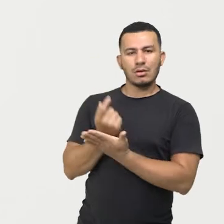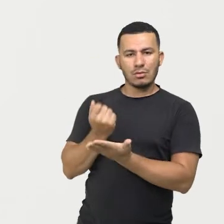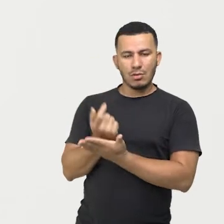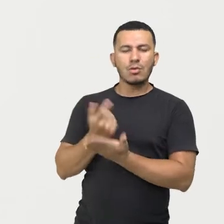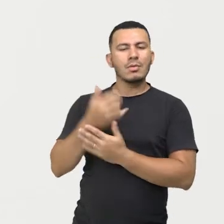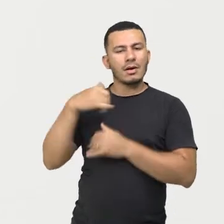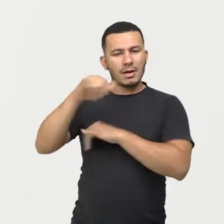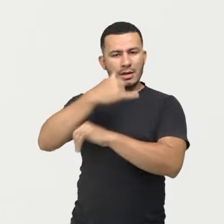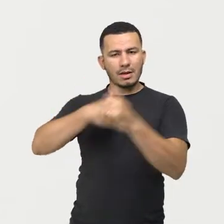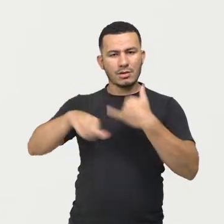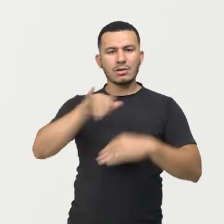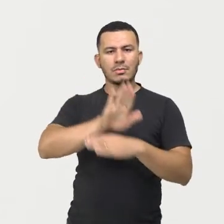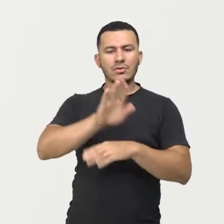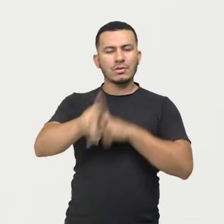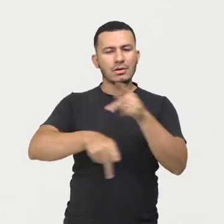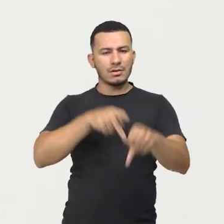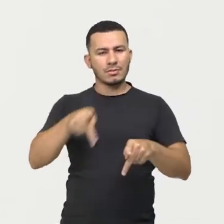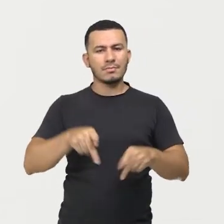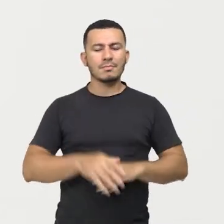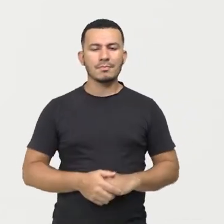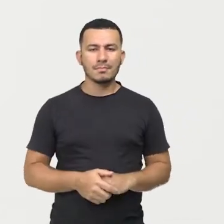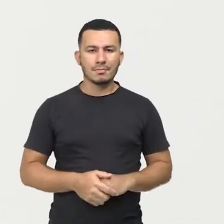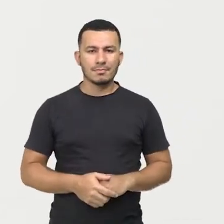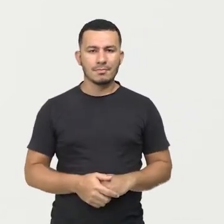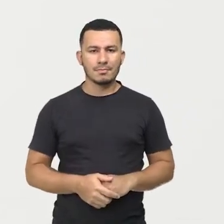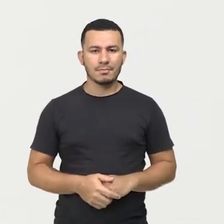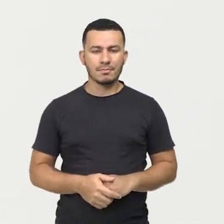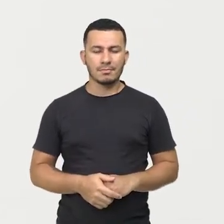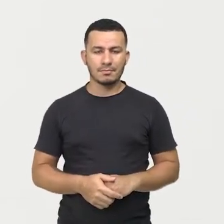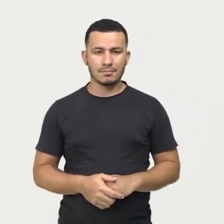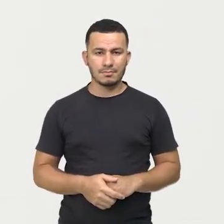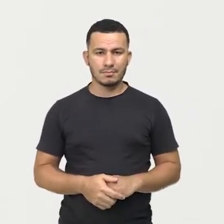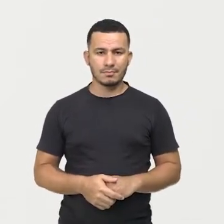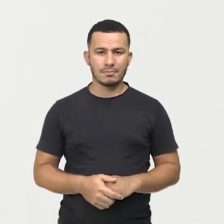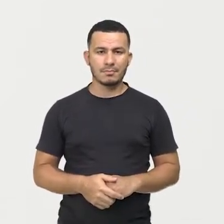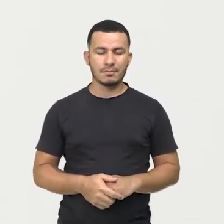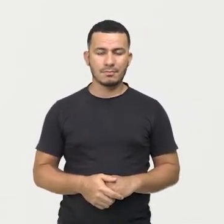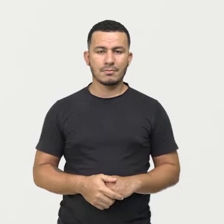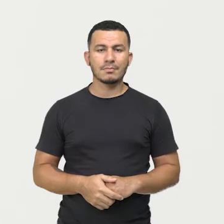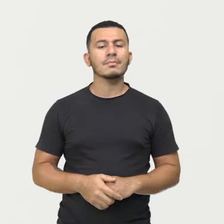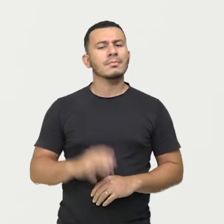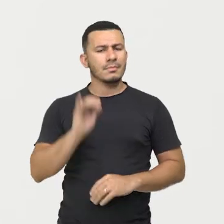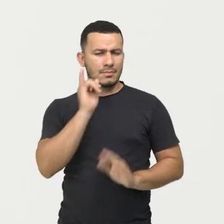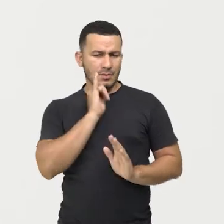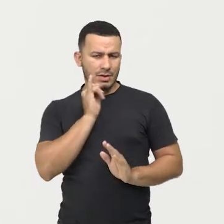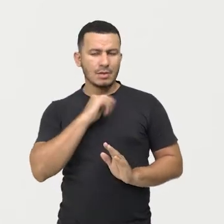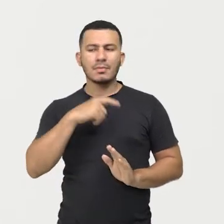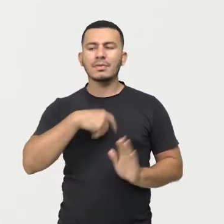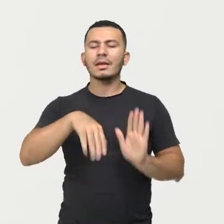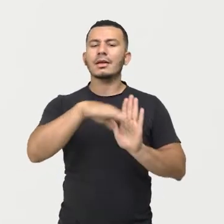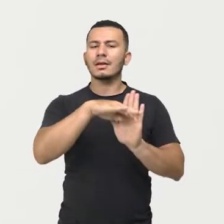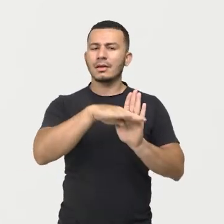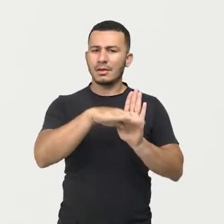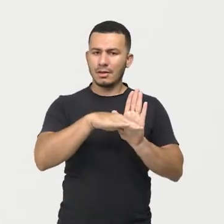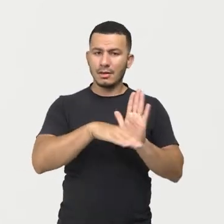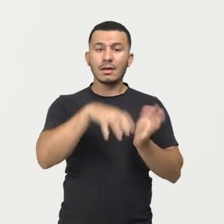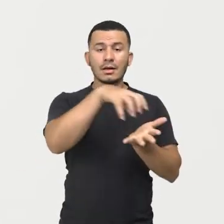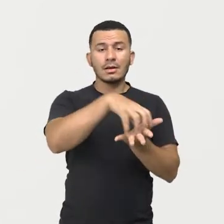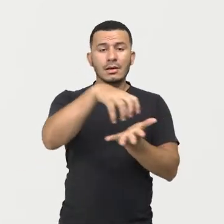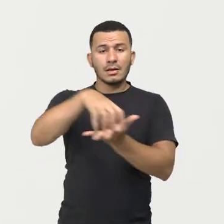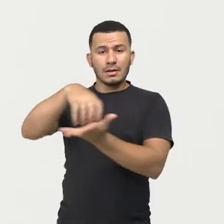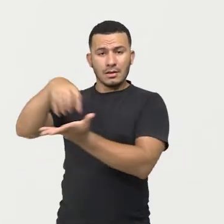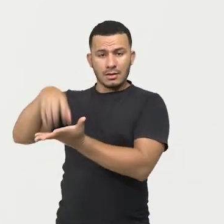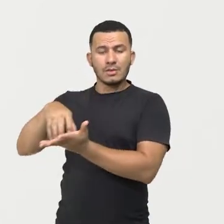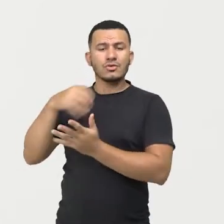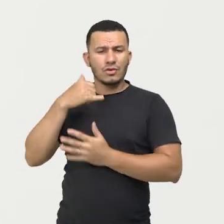hidrelétrica para consumo da população. E aí, a gente tem aqui como exemplo algumas das usinas hidrelétricas do